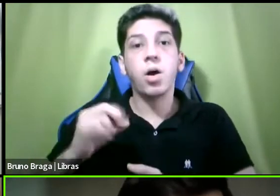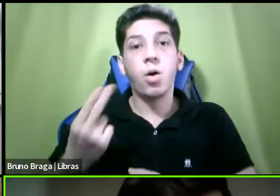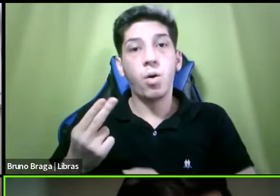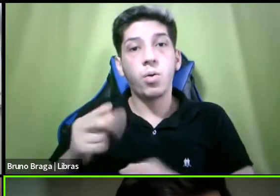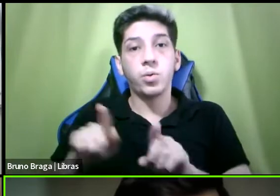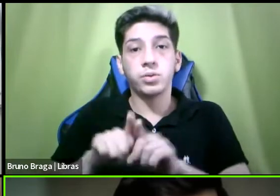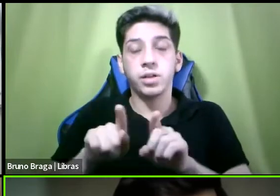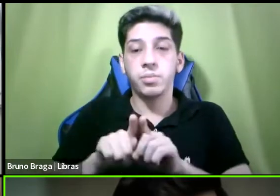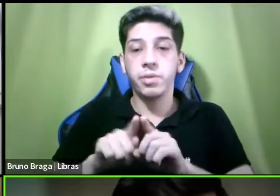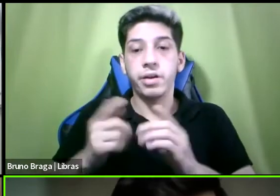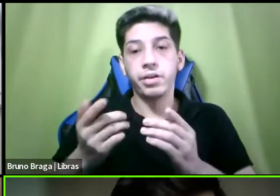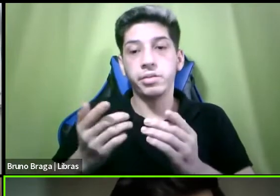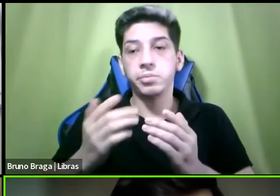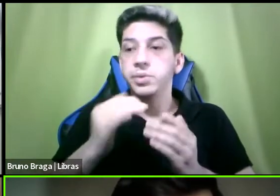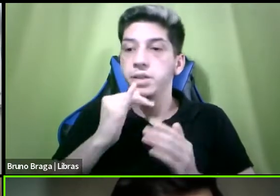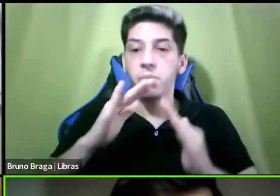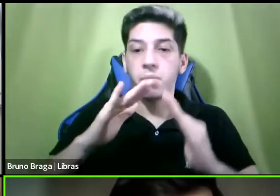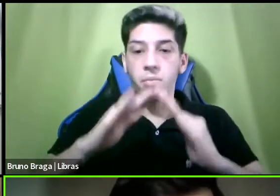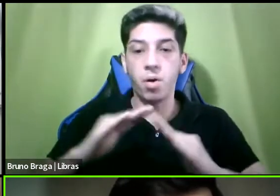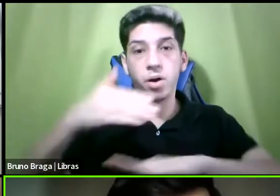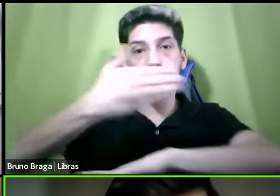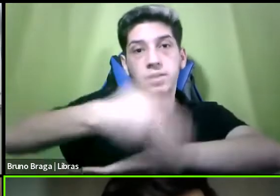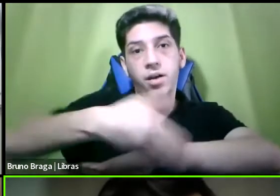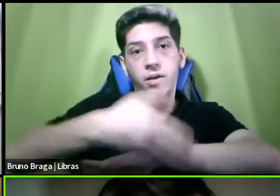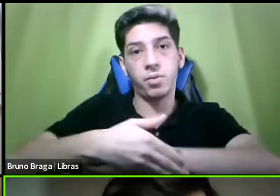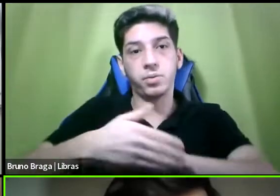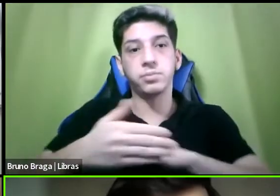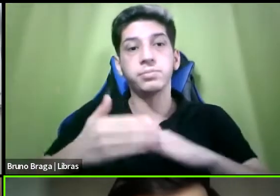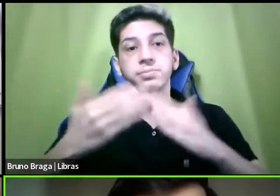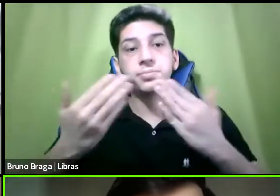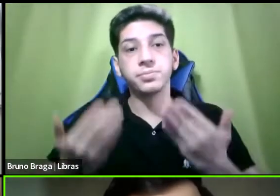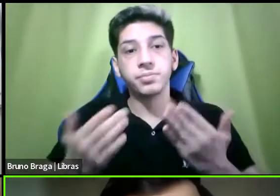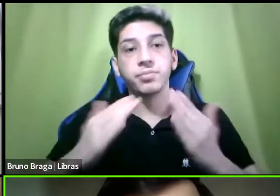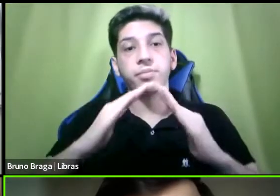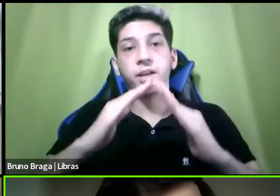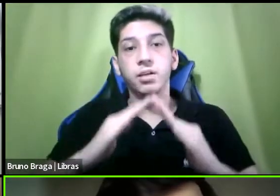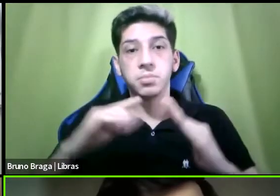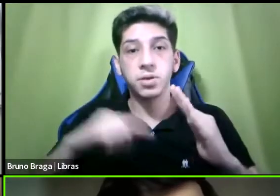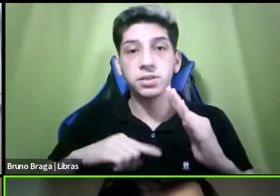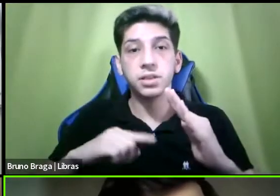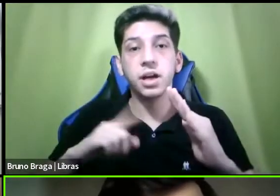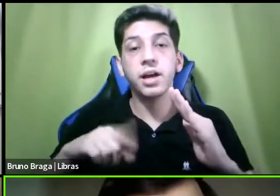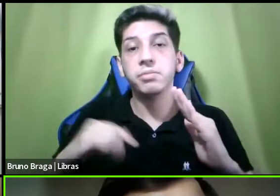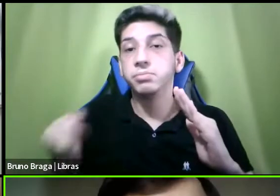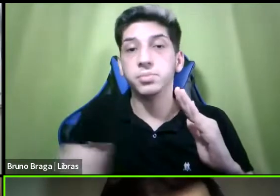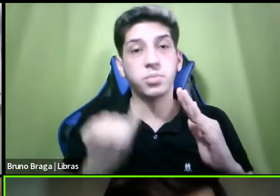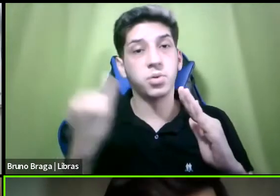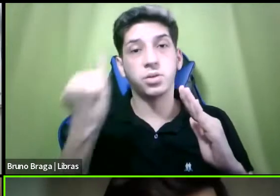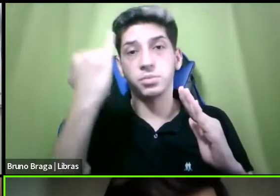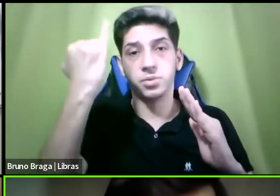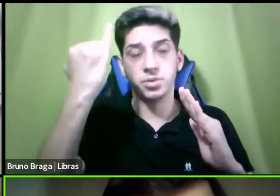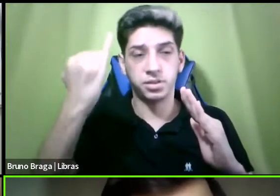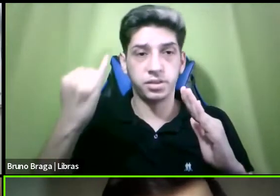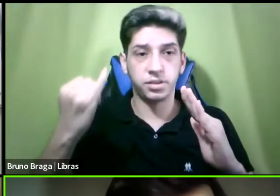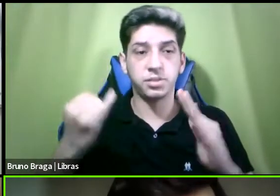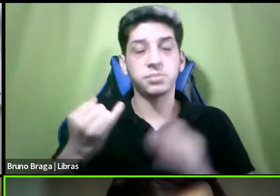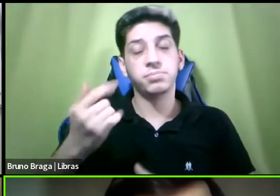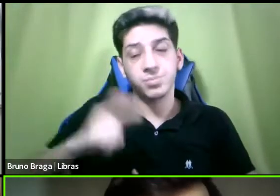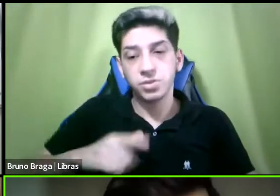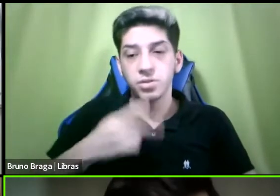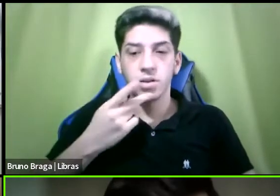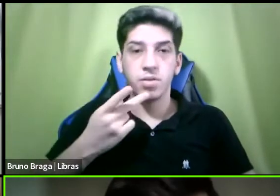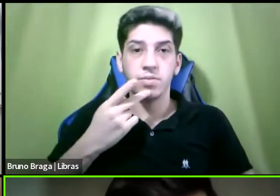situação de rua entendeu então a moradia ela é muito essencial e mais uma vez ela